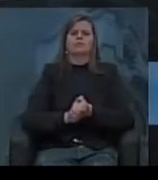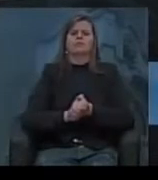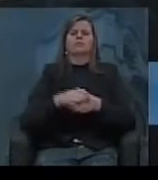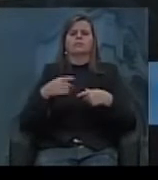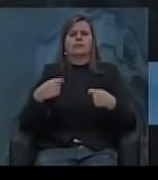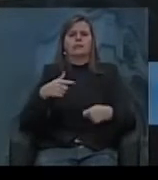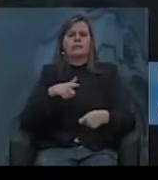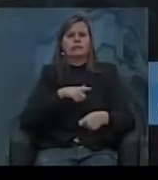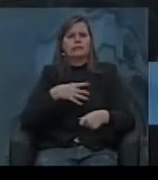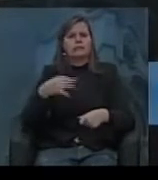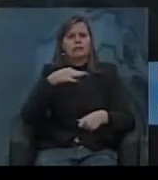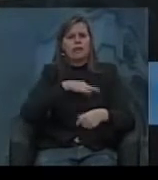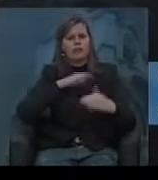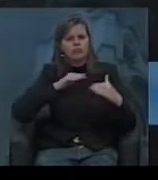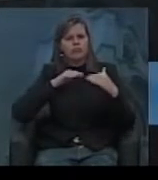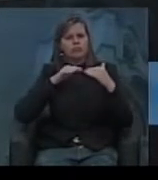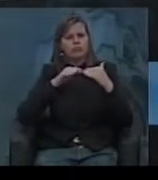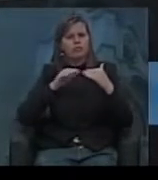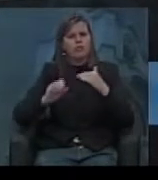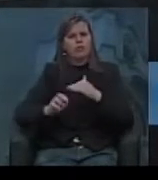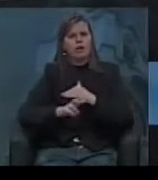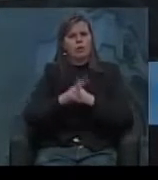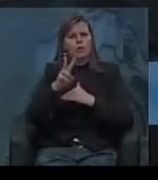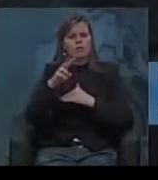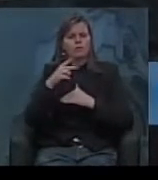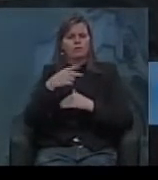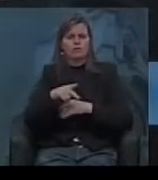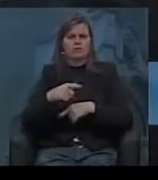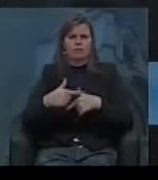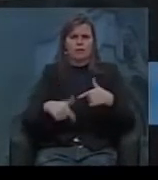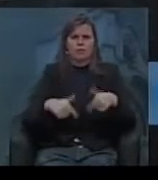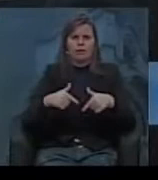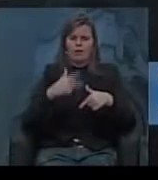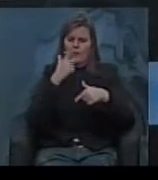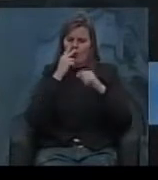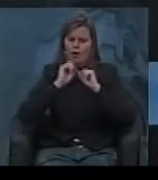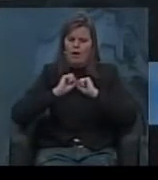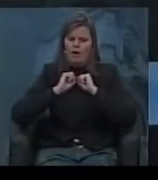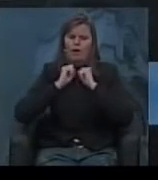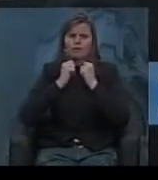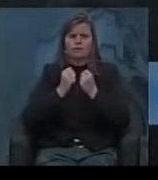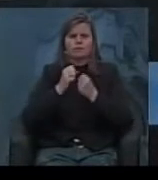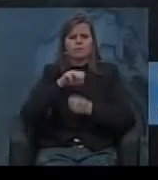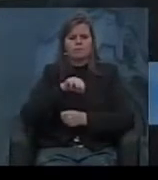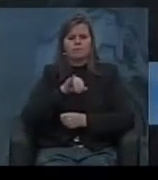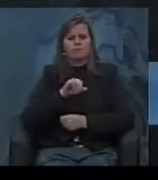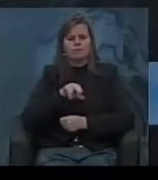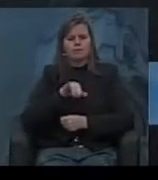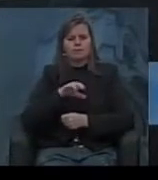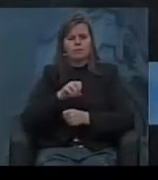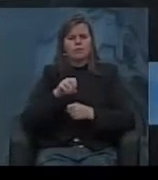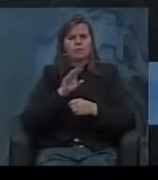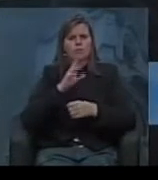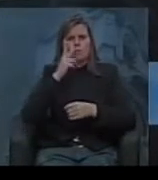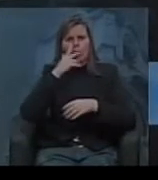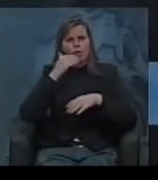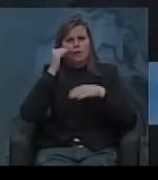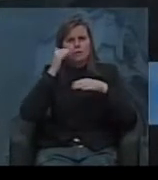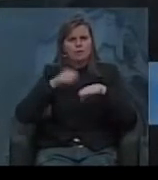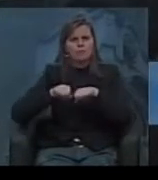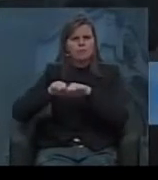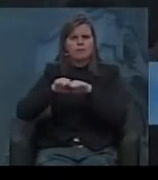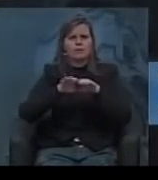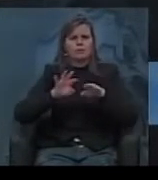remuneração graduar-se pelo valor social desse trabalho, como a garantia de um mínimo dentro dos padrões da nossa